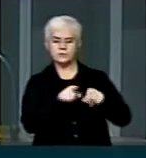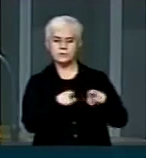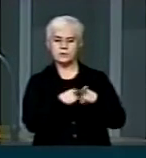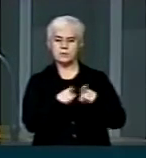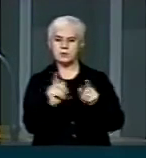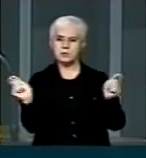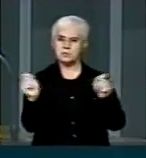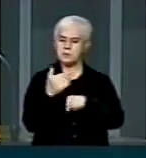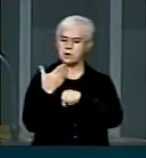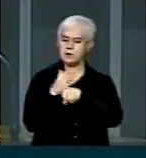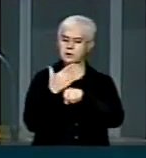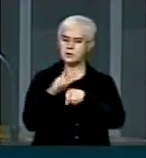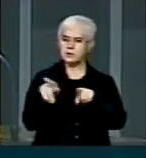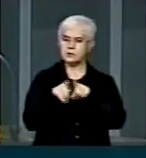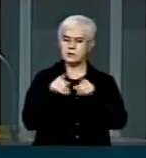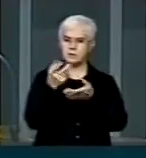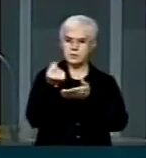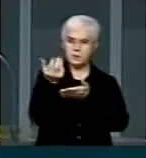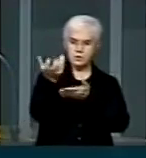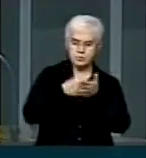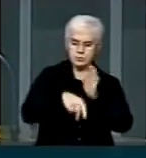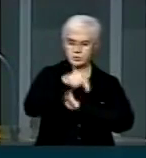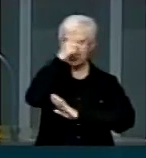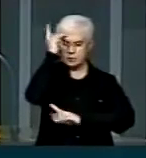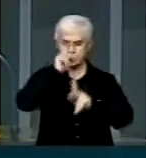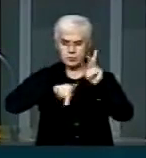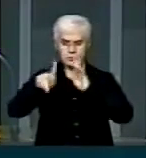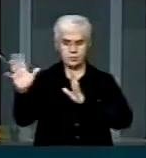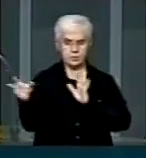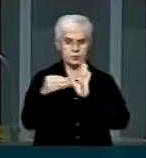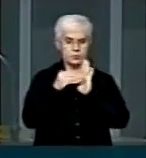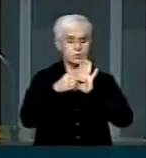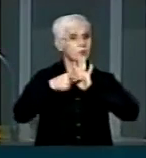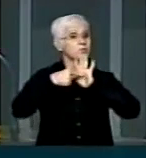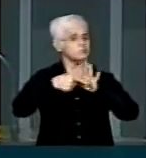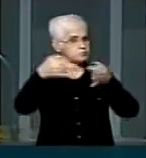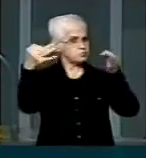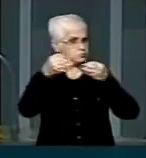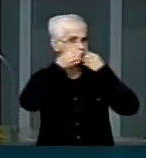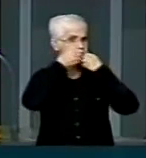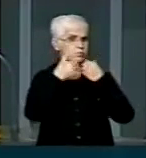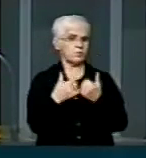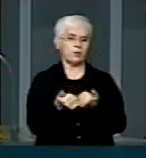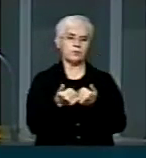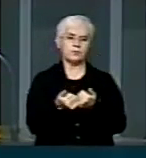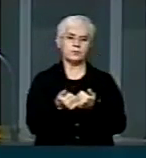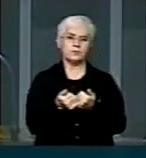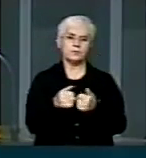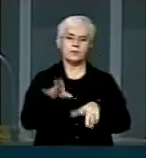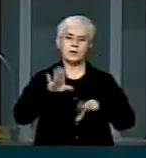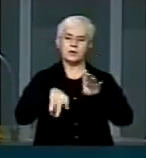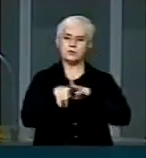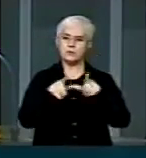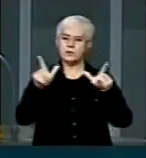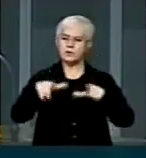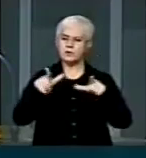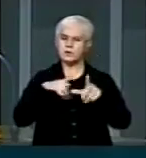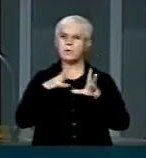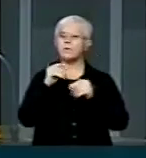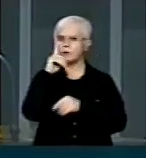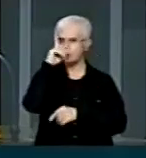captação de recursos humanos, os resultados aparecem com qualidade, mesmo numa área de elevada